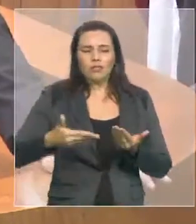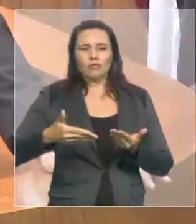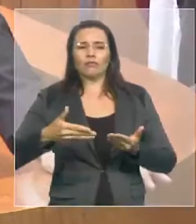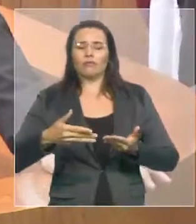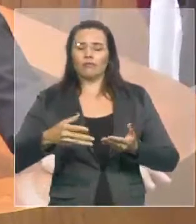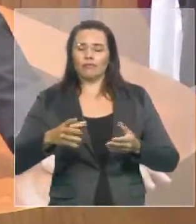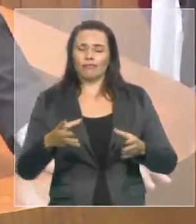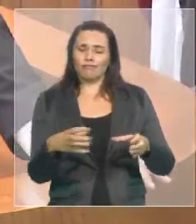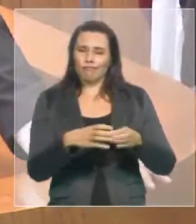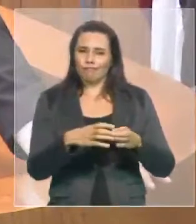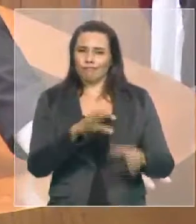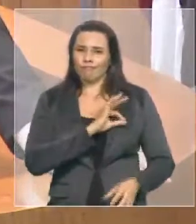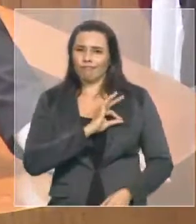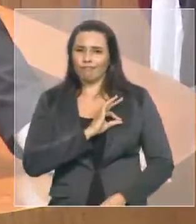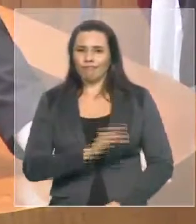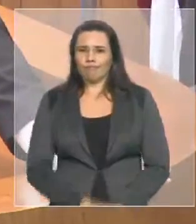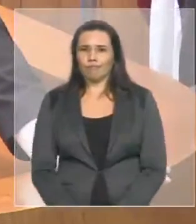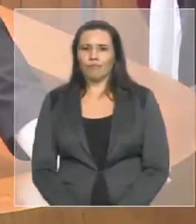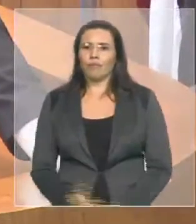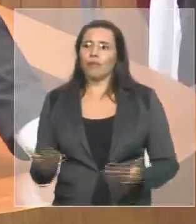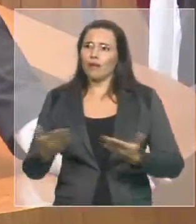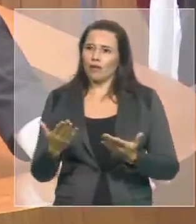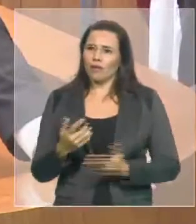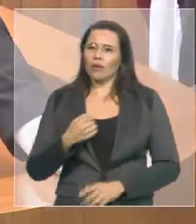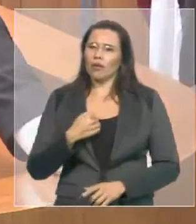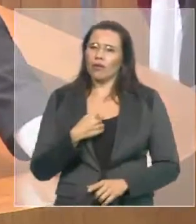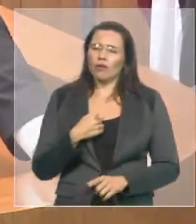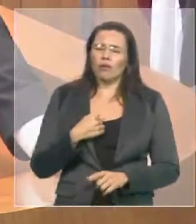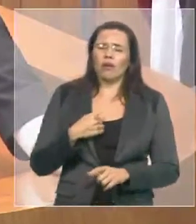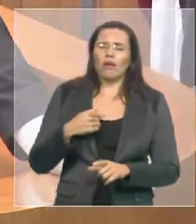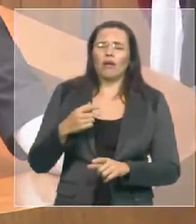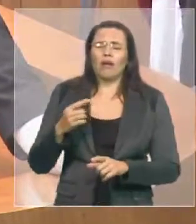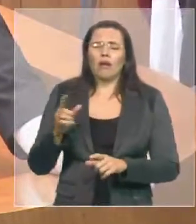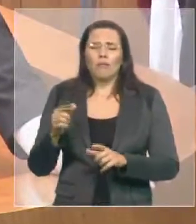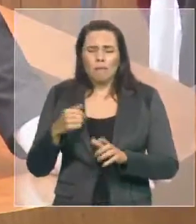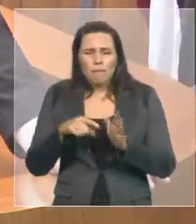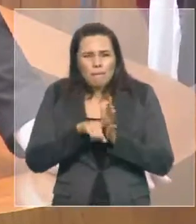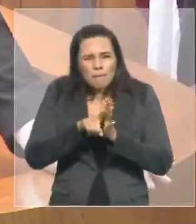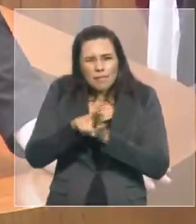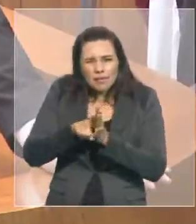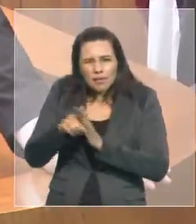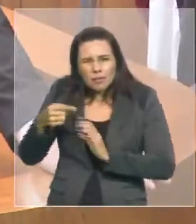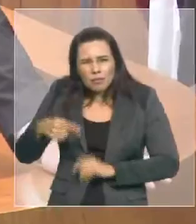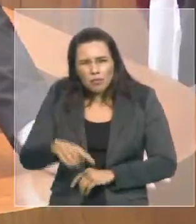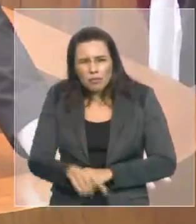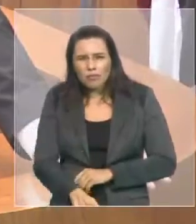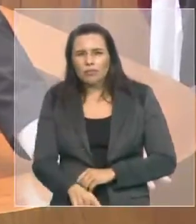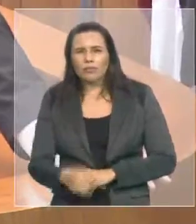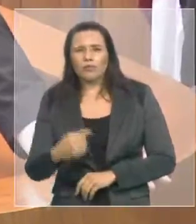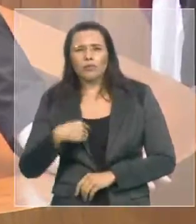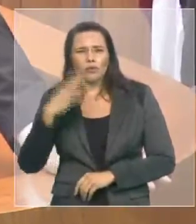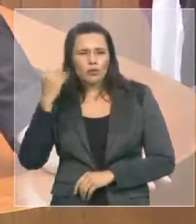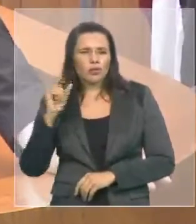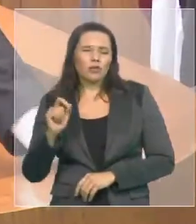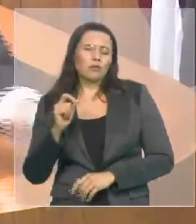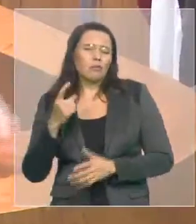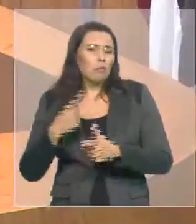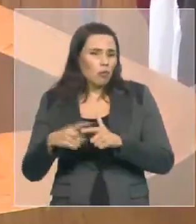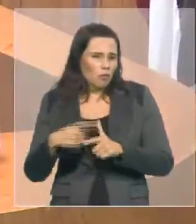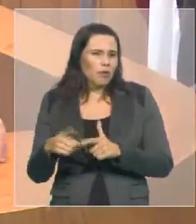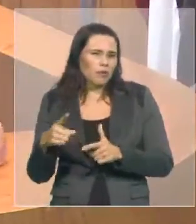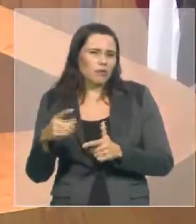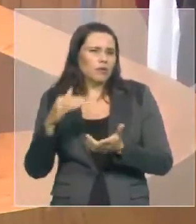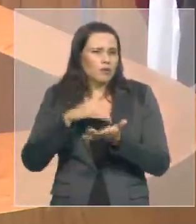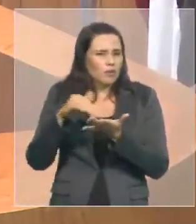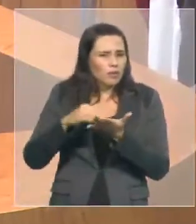mais detalhadamente e com dados técnicos, que eu vou procurar, porque um dos problemas que houve na Secretaria de Segurança é